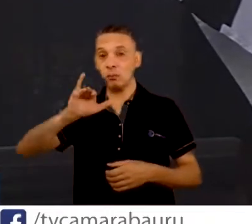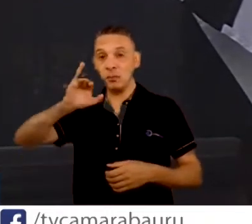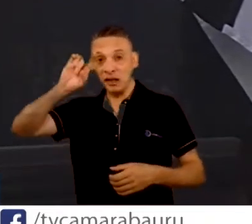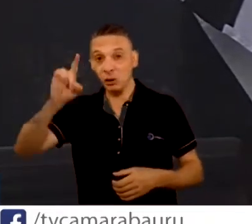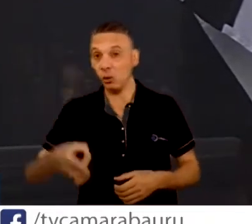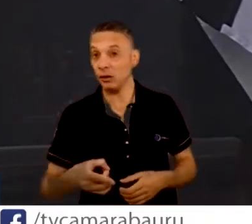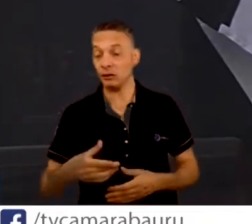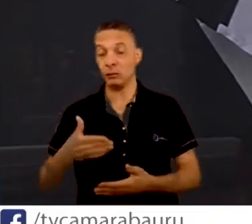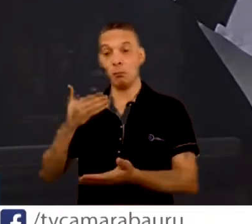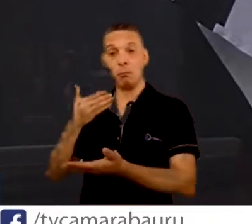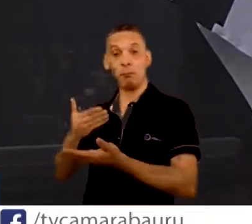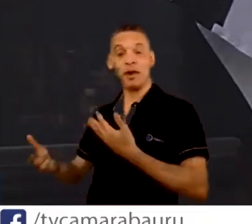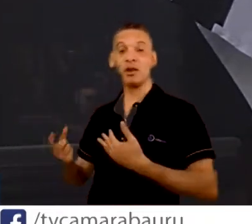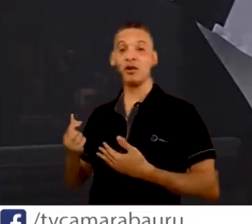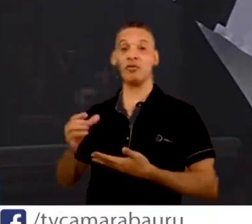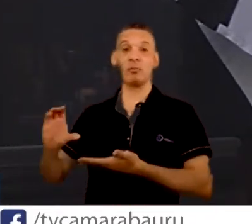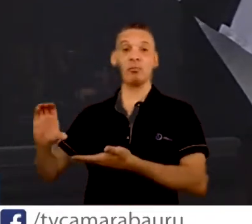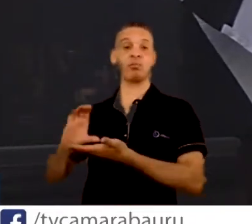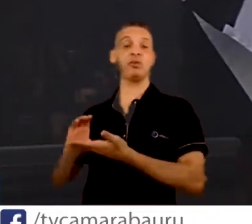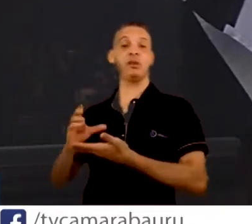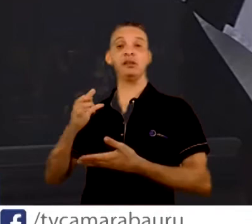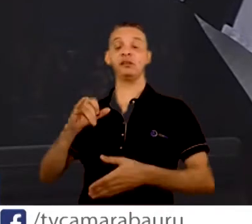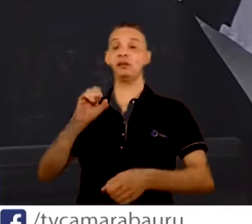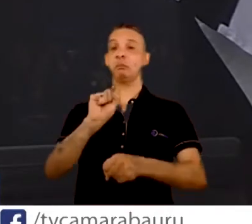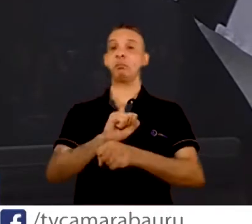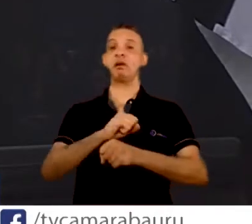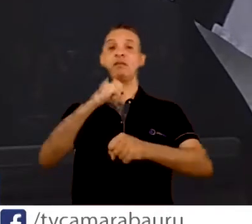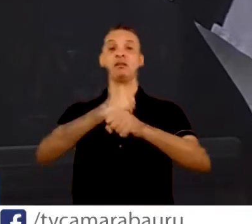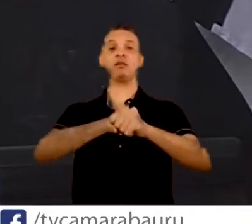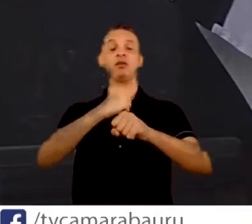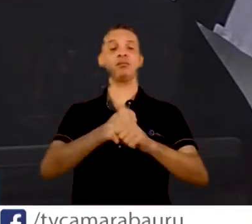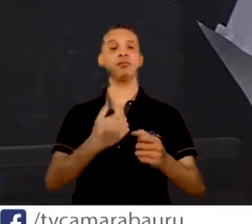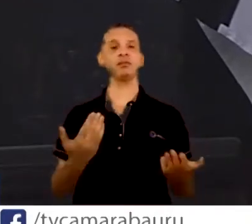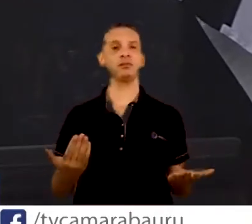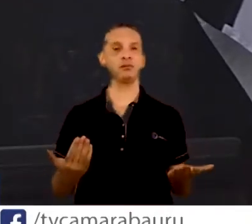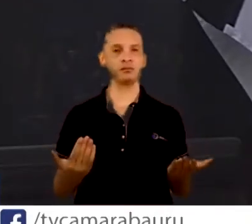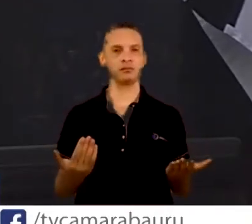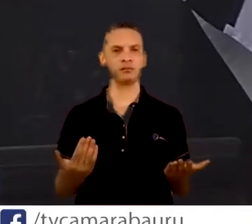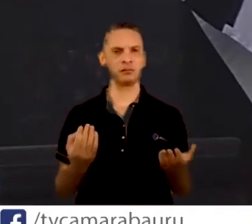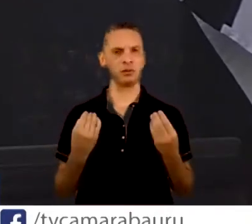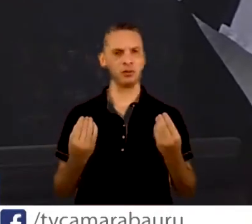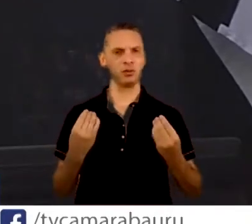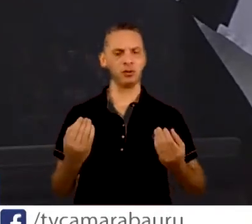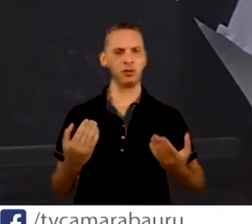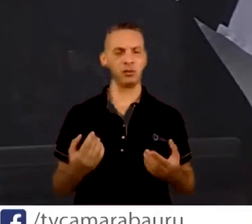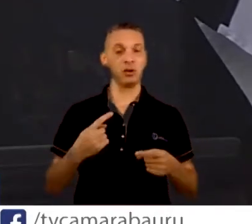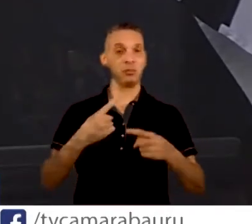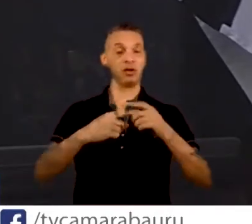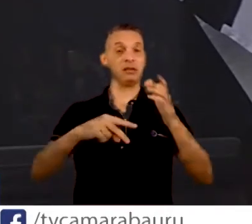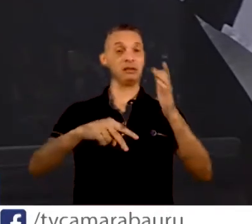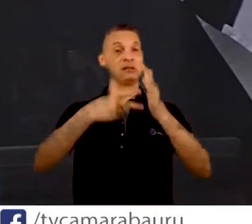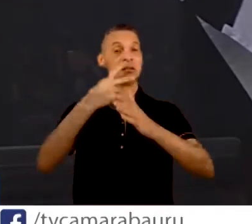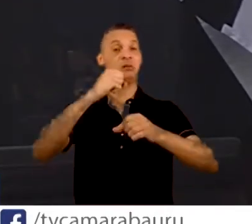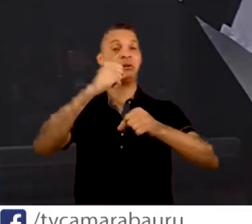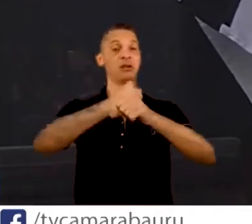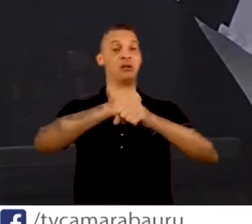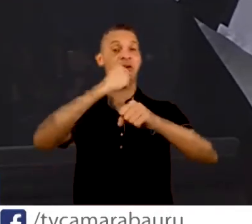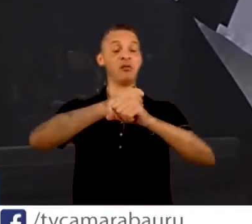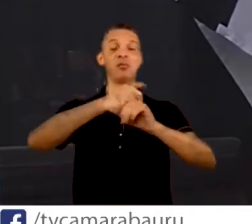a partir do momento que fosse paralisada essa obra? Porque é uma segunda obra, é um segundo projeto.